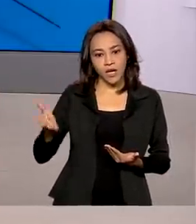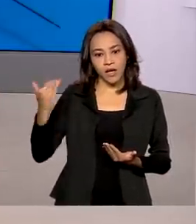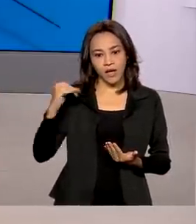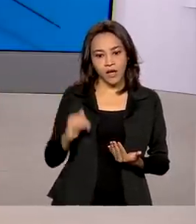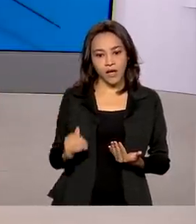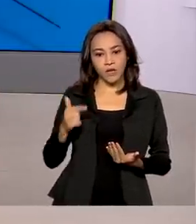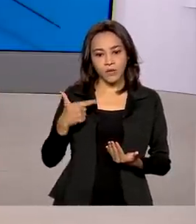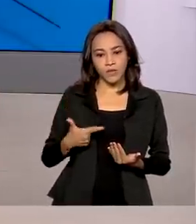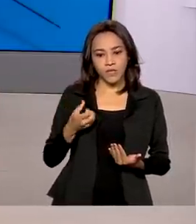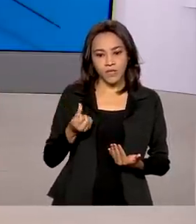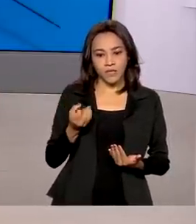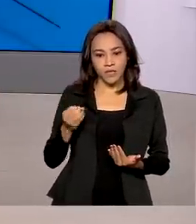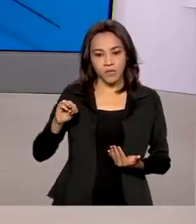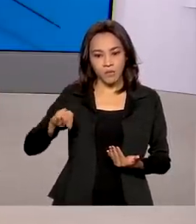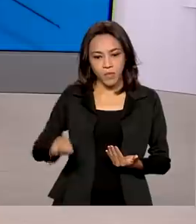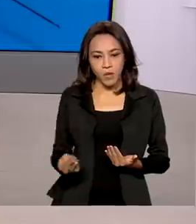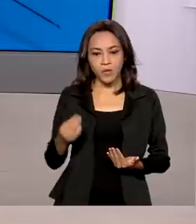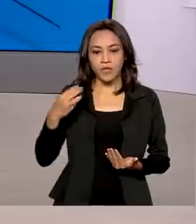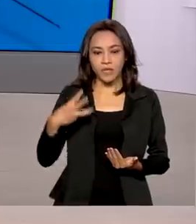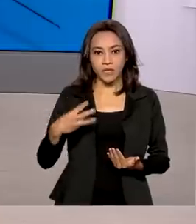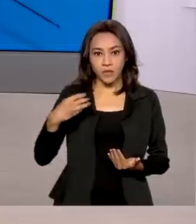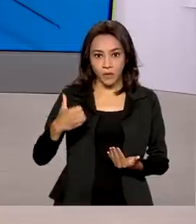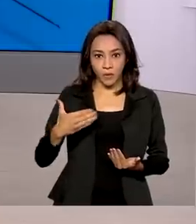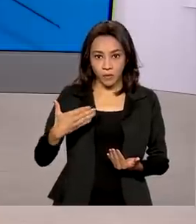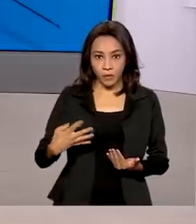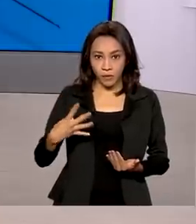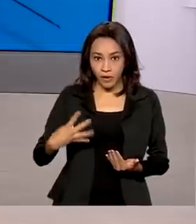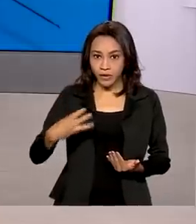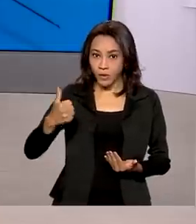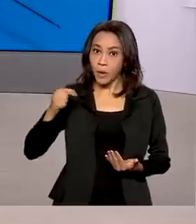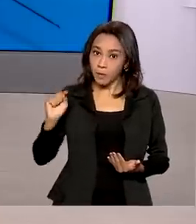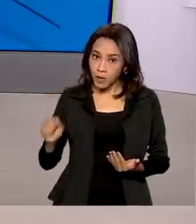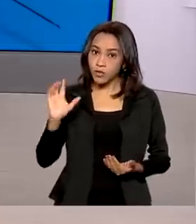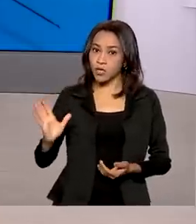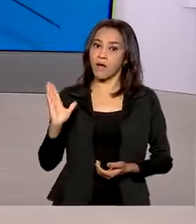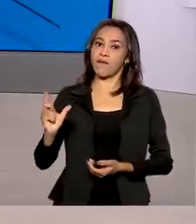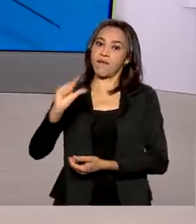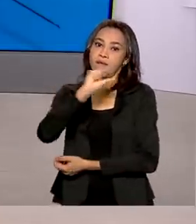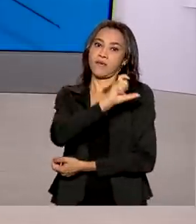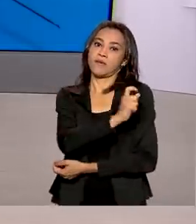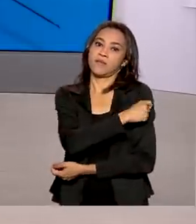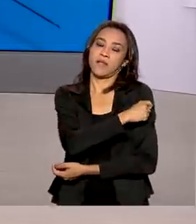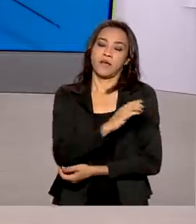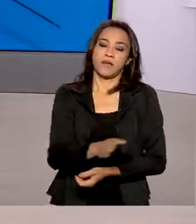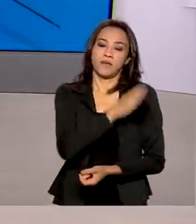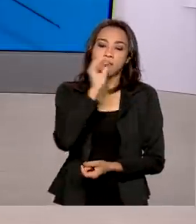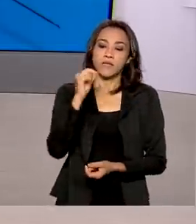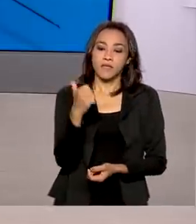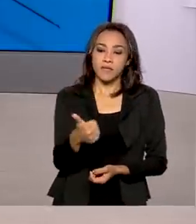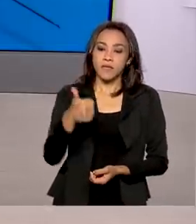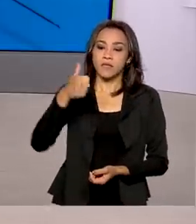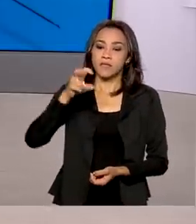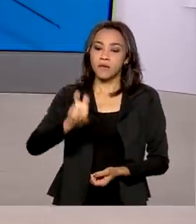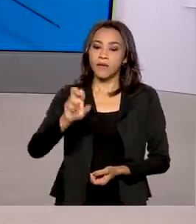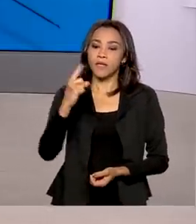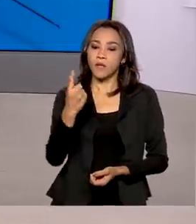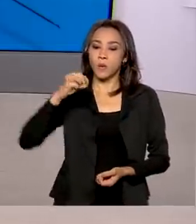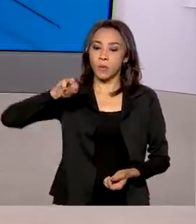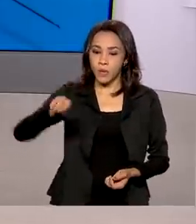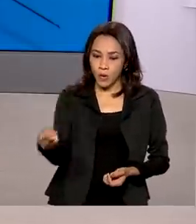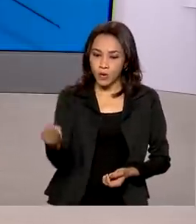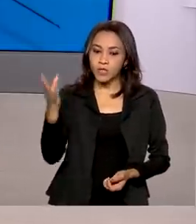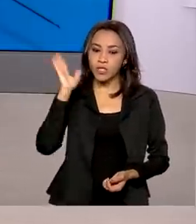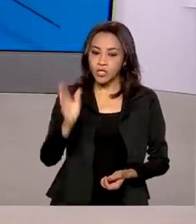milhões, 341 mil. 151 milhões de pessoas tomaram aí a primeira dose da